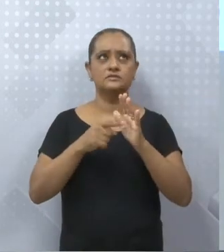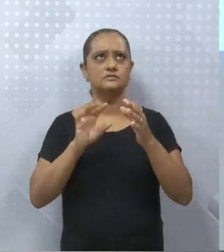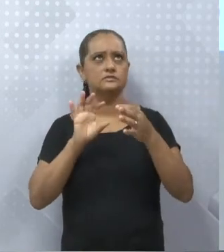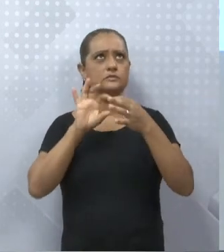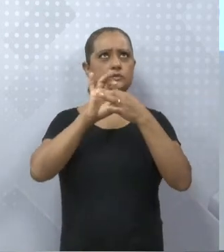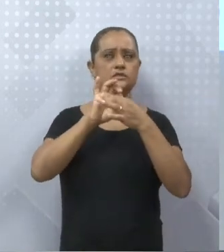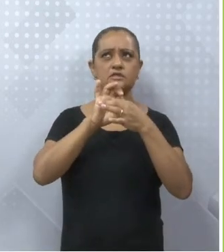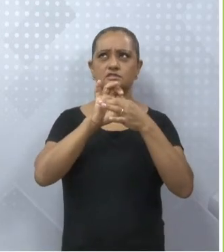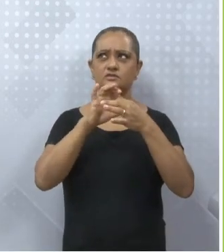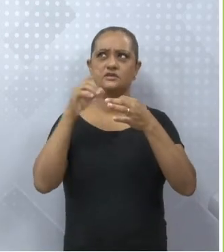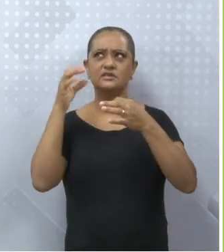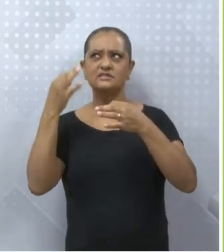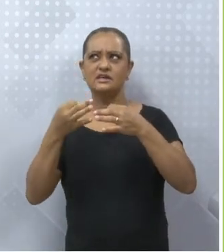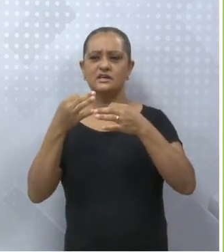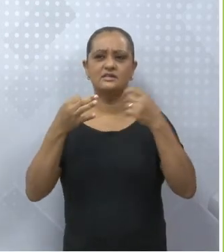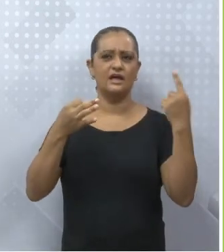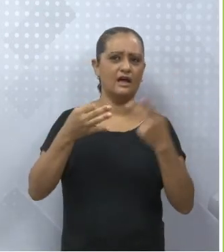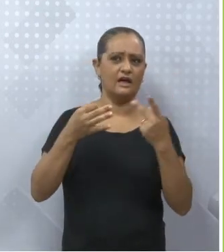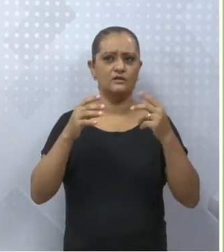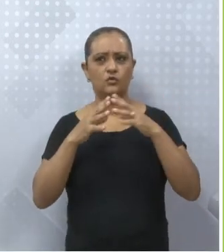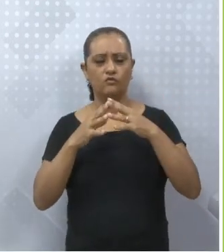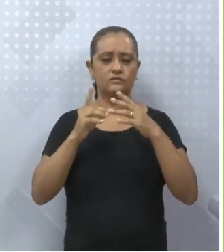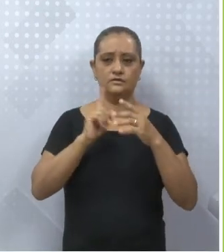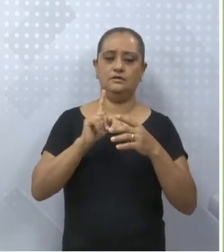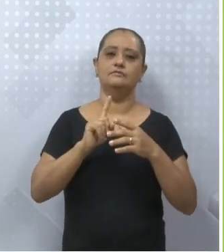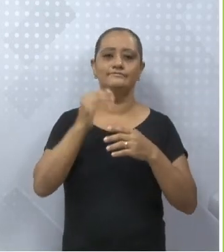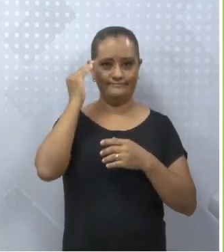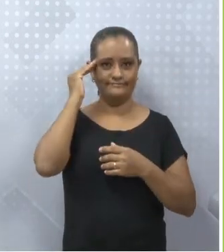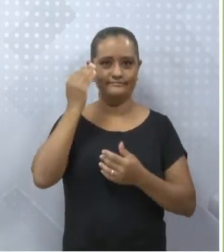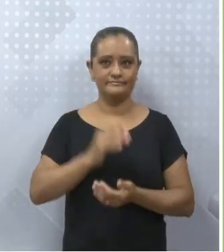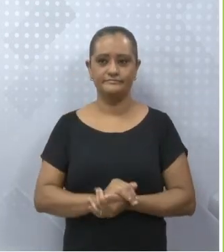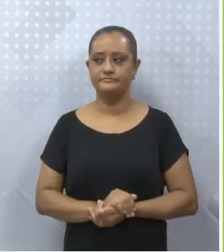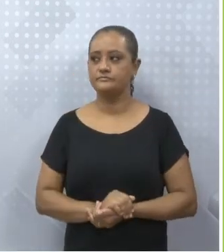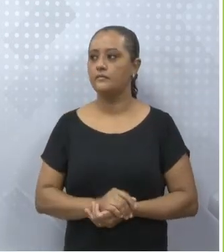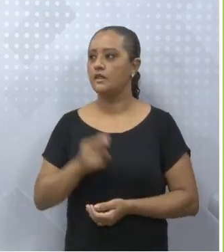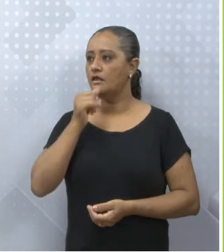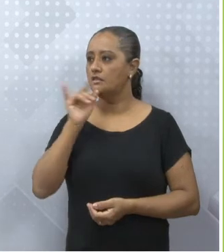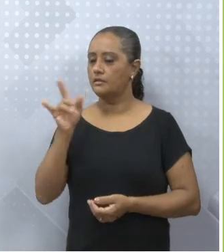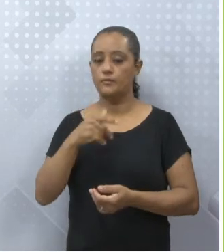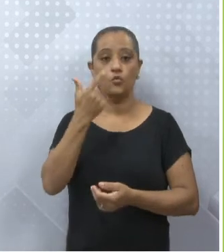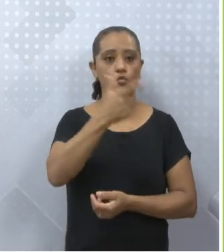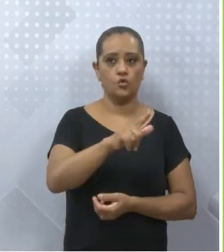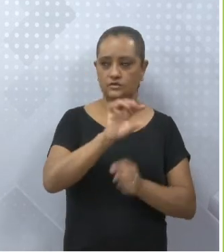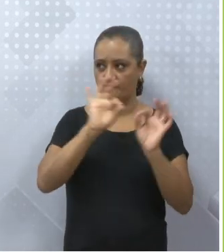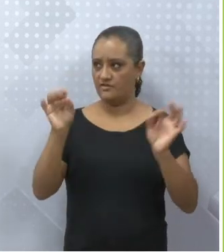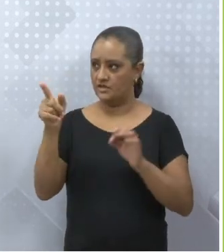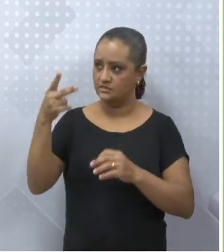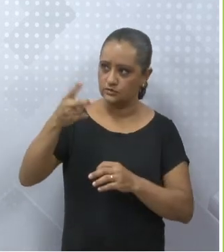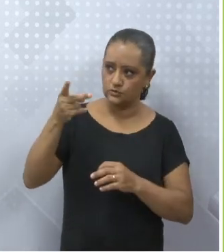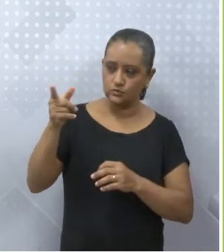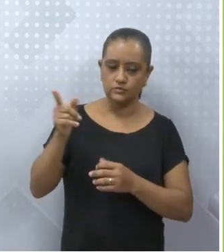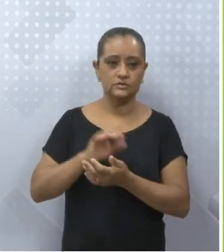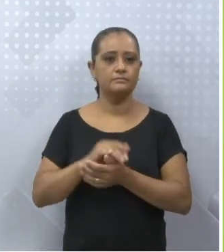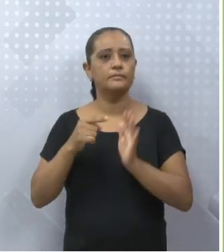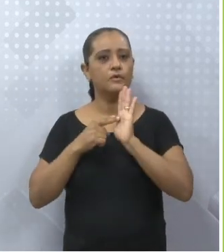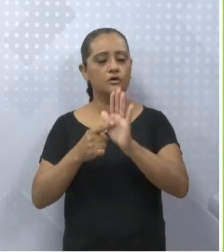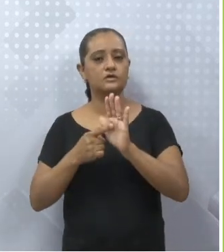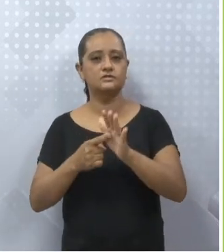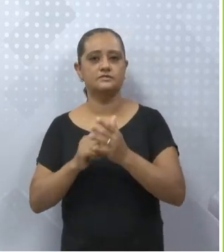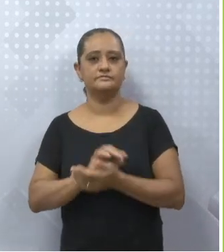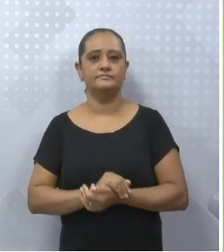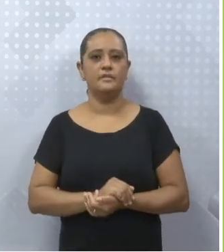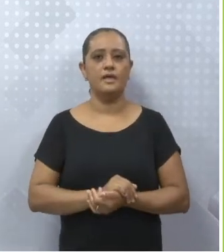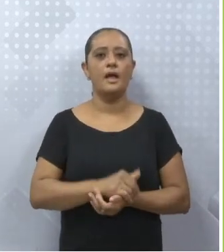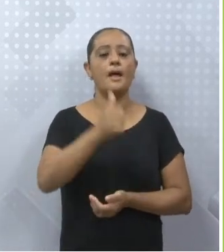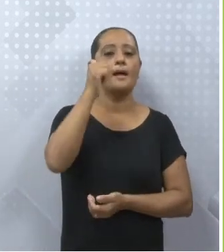aquele sinônimo. Ah, na segunda frase, Maria Eduarda copiou a tarefa. E aí, que tipo de predicação é essa? Você